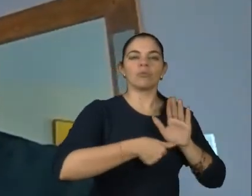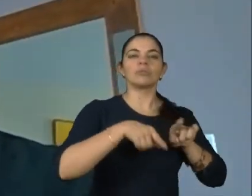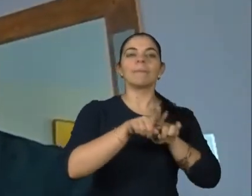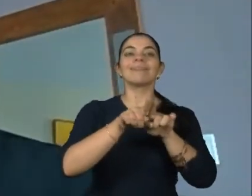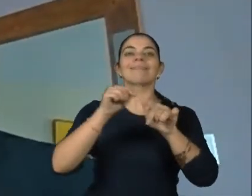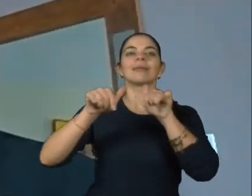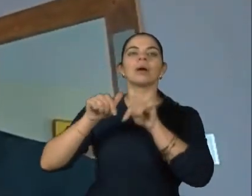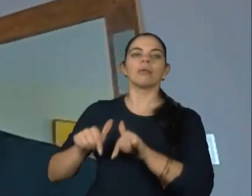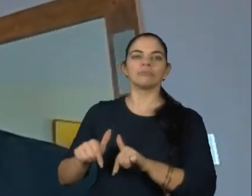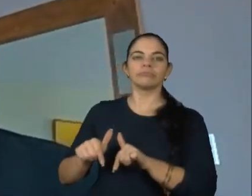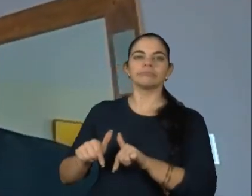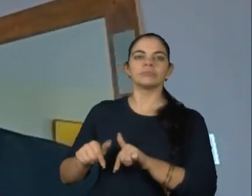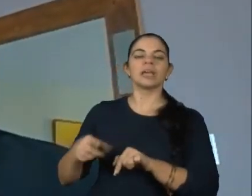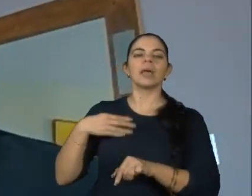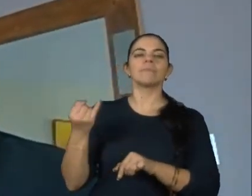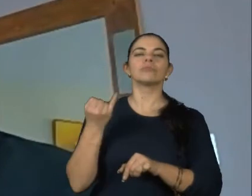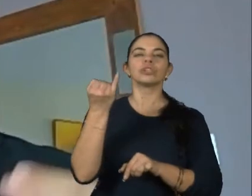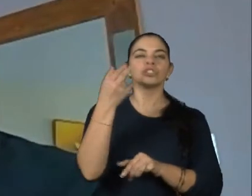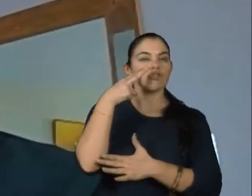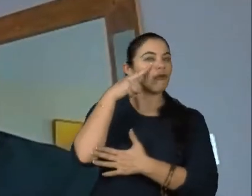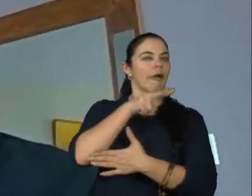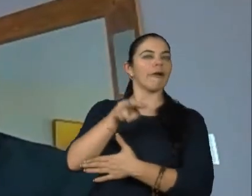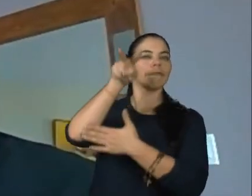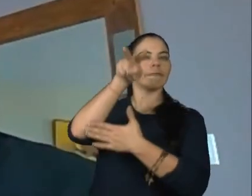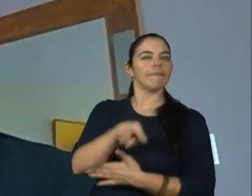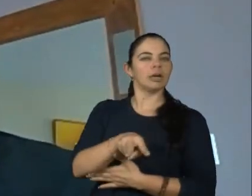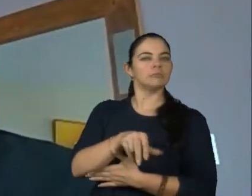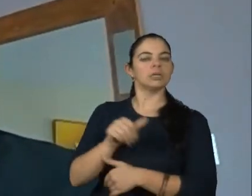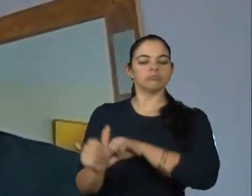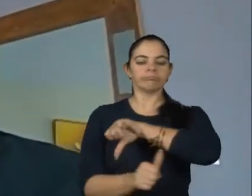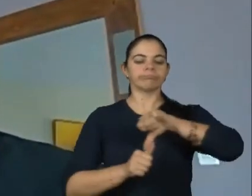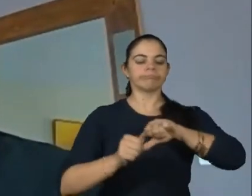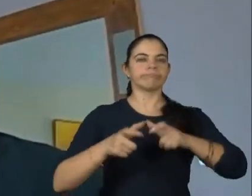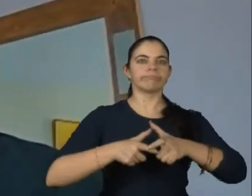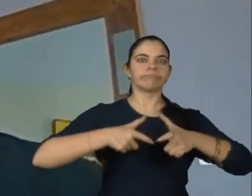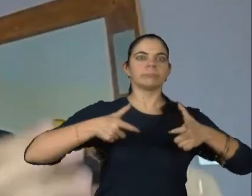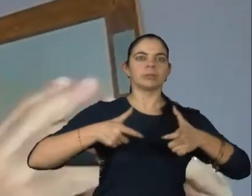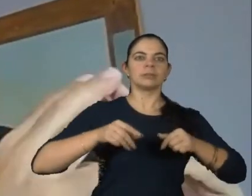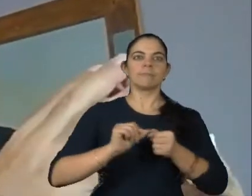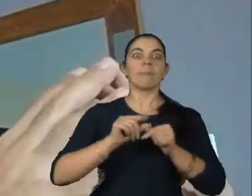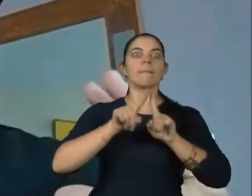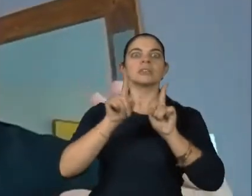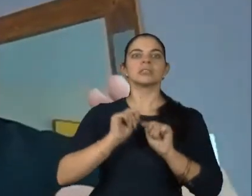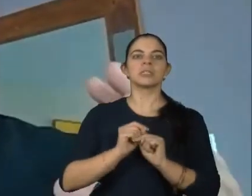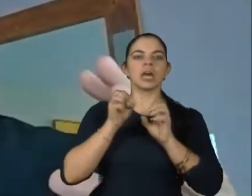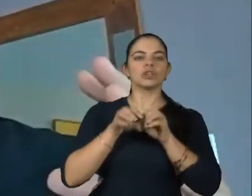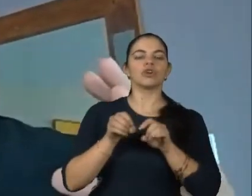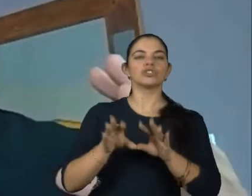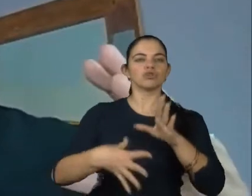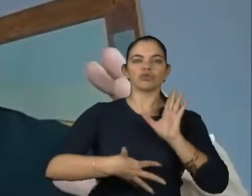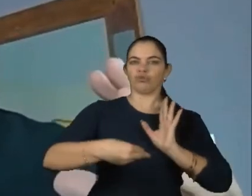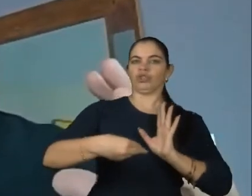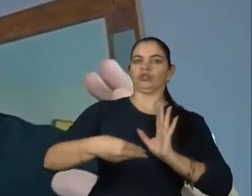trabalhando essa questão, e eu acho que a gente logo vai ver uma mudança grande, mas a educação dos nossos filhos não